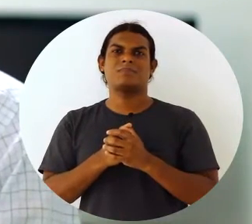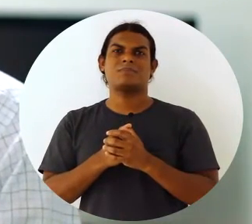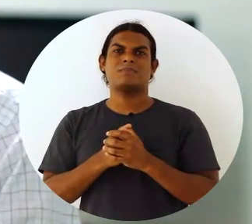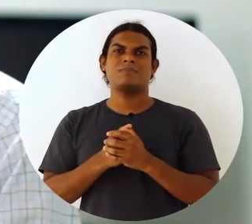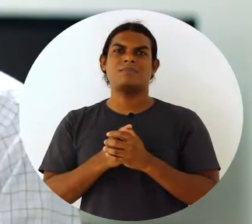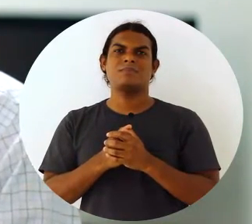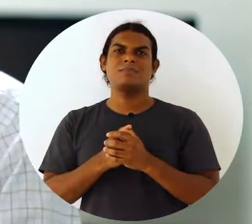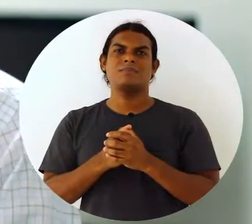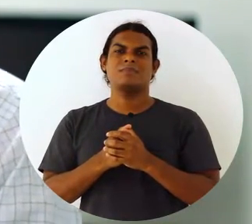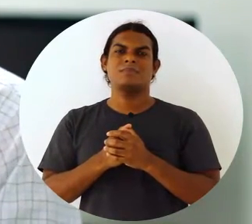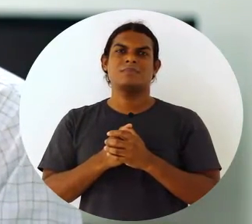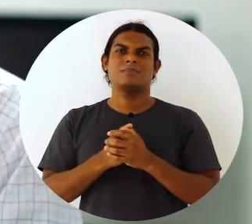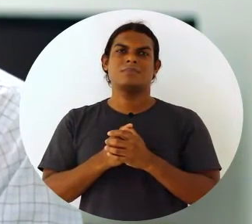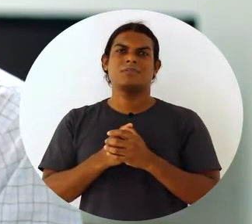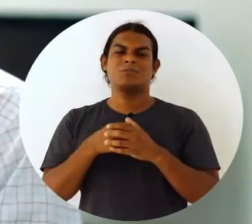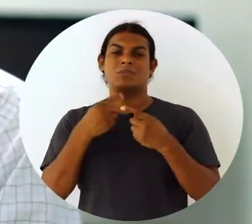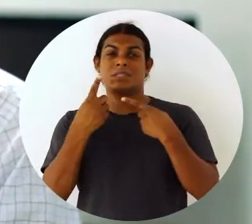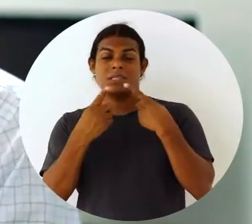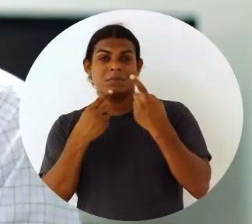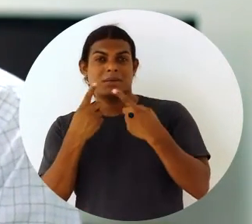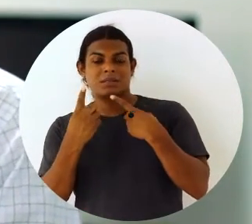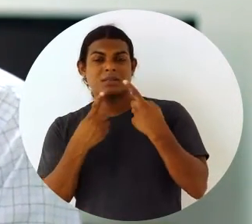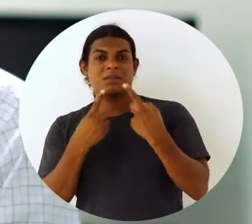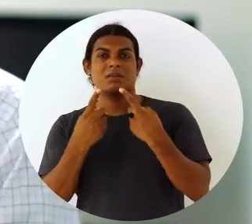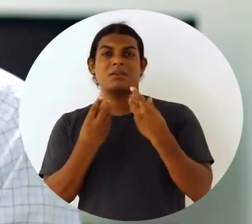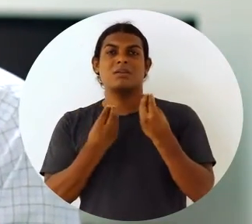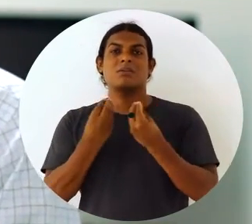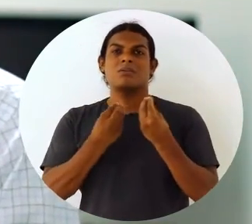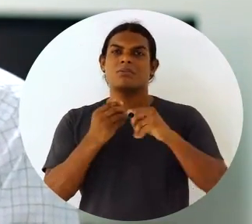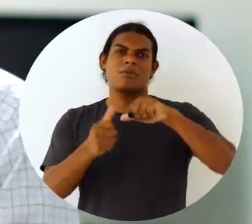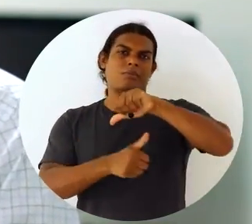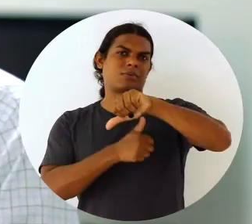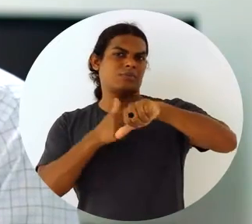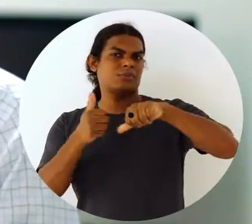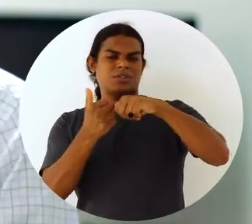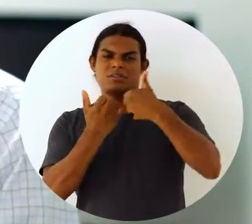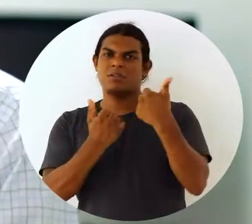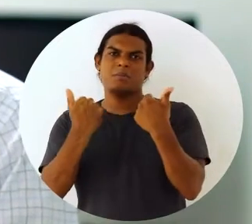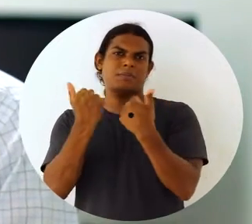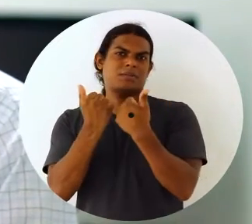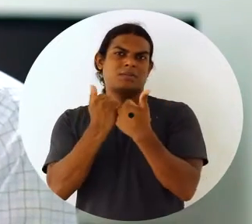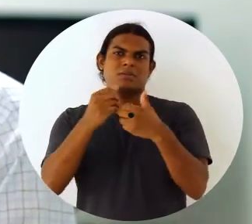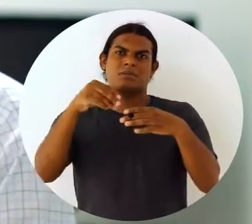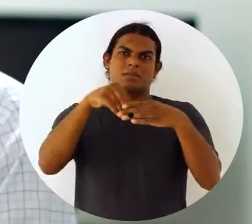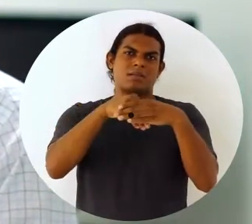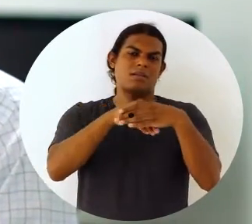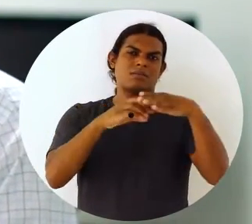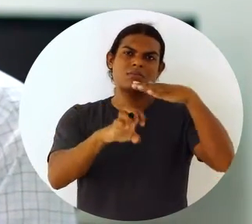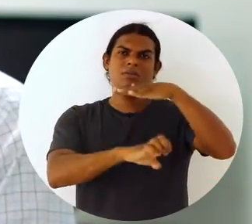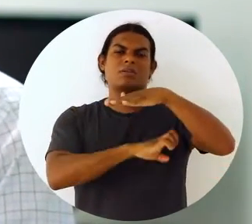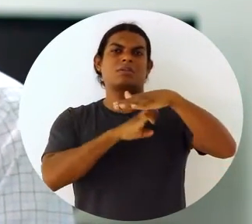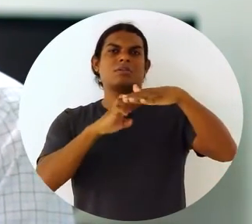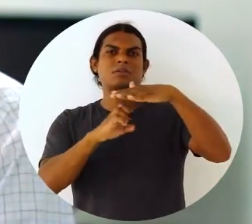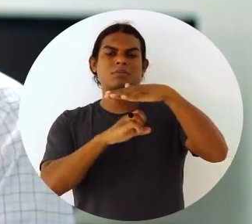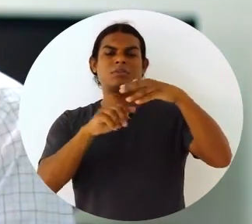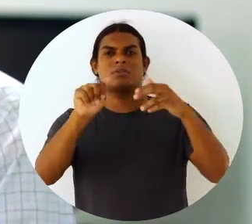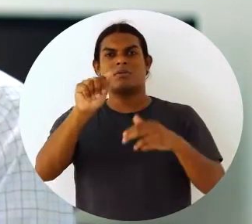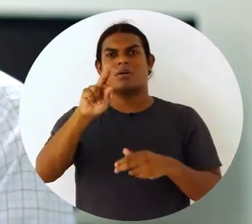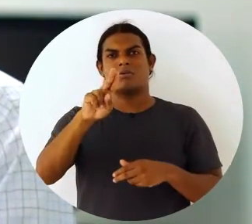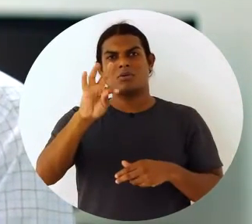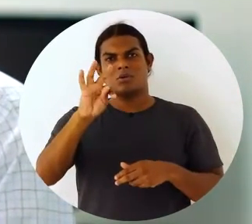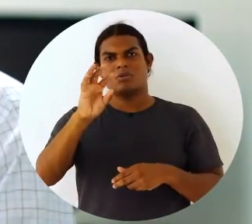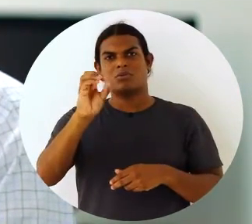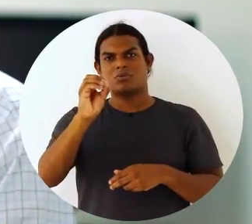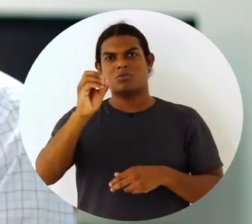parte e discutir sobre as mudanças que acontecem dentro do processo de trabalho dele. Então, isso tem a questão da autonomia muito forte